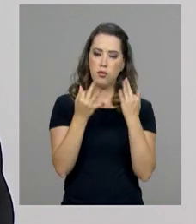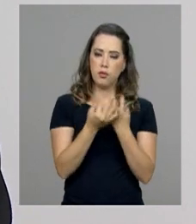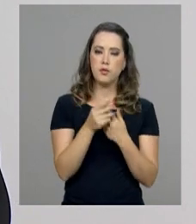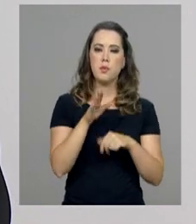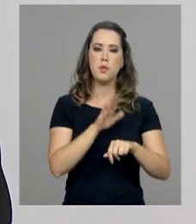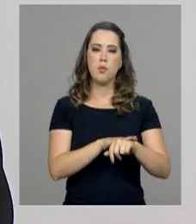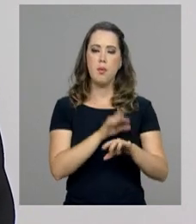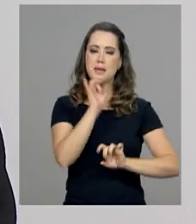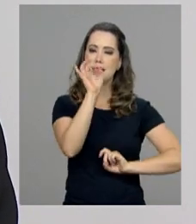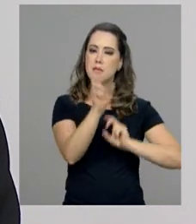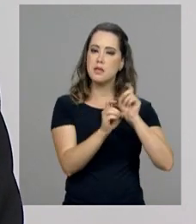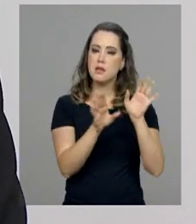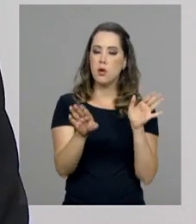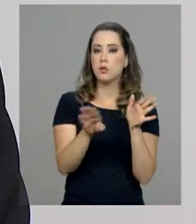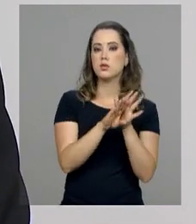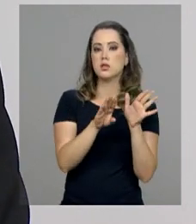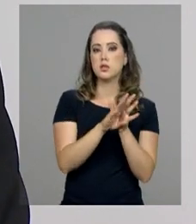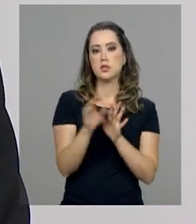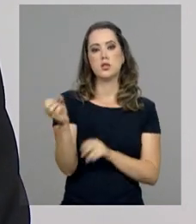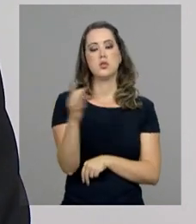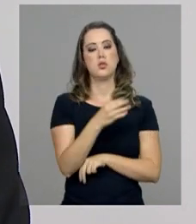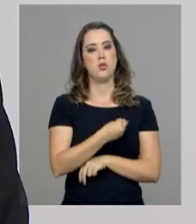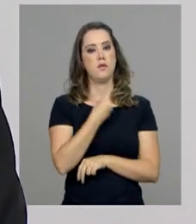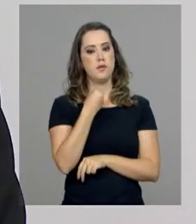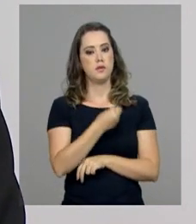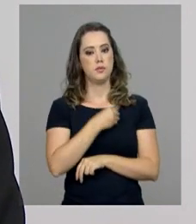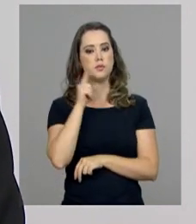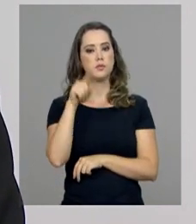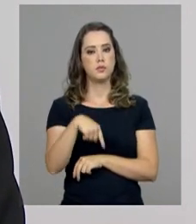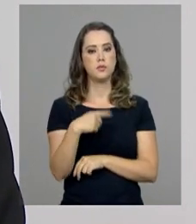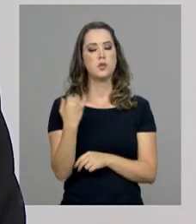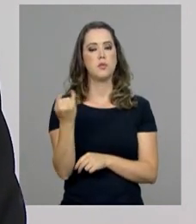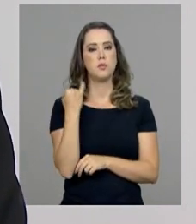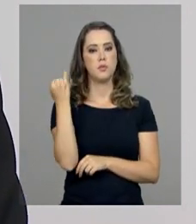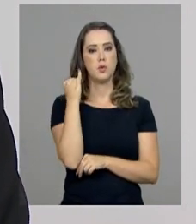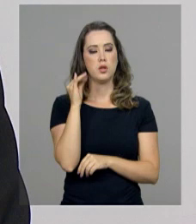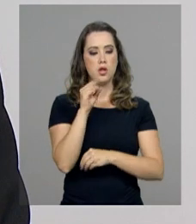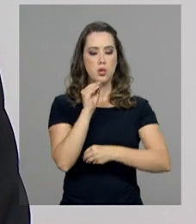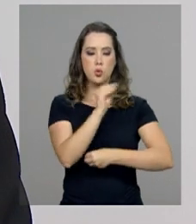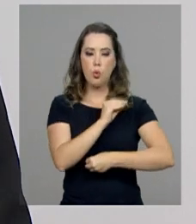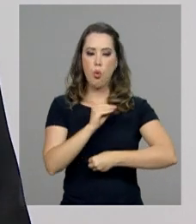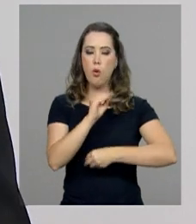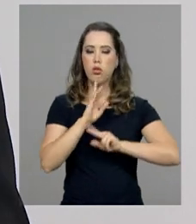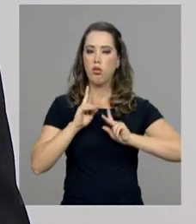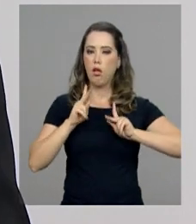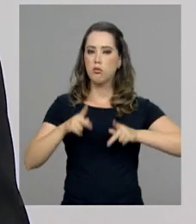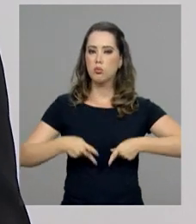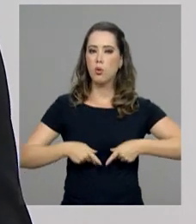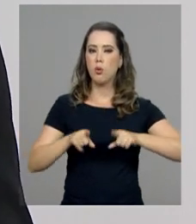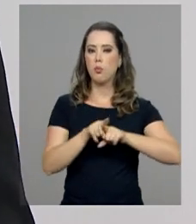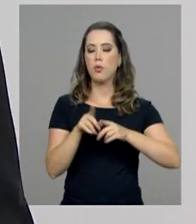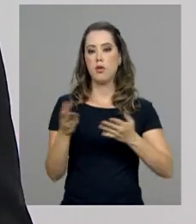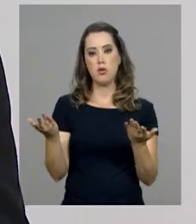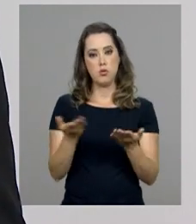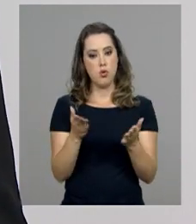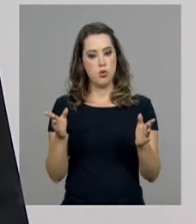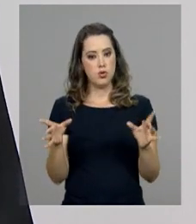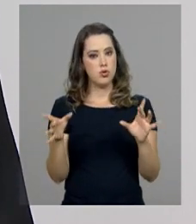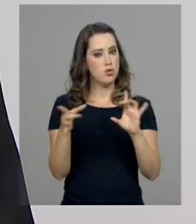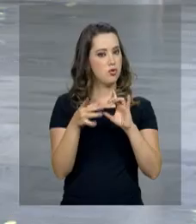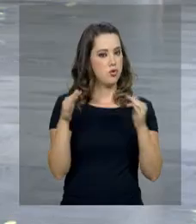especial da chegada de uma nova vida é medida de humanidade em sintonia com os tempos